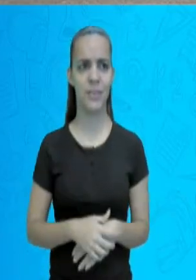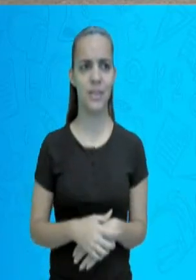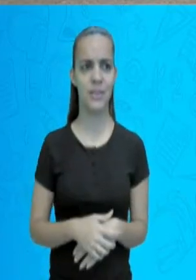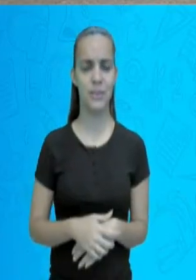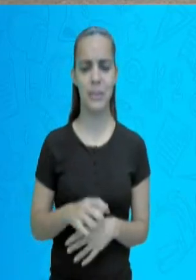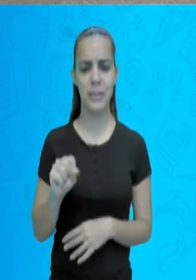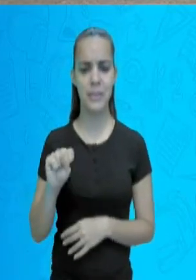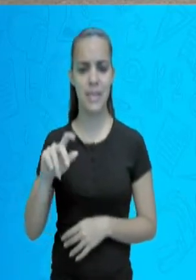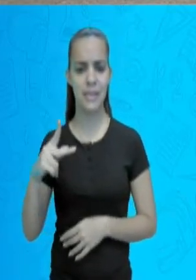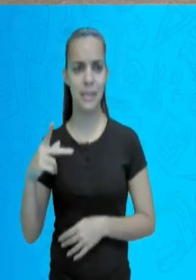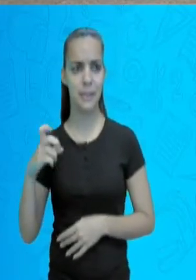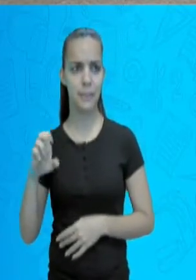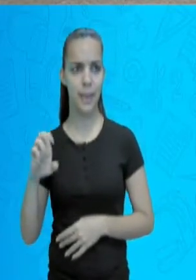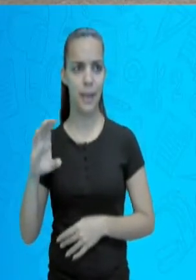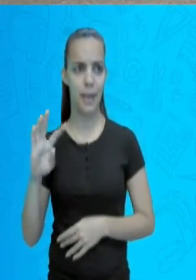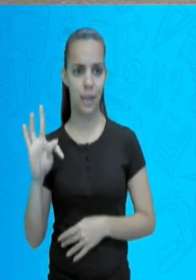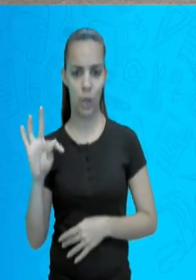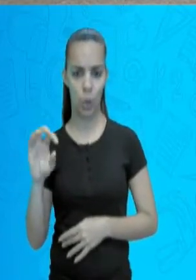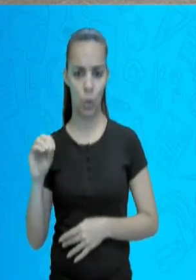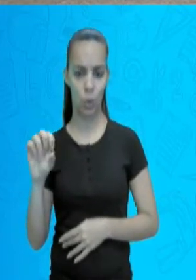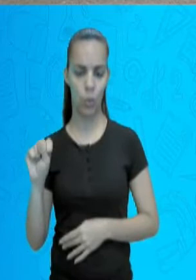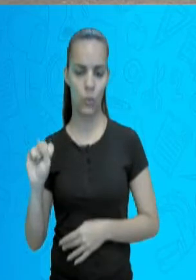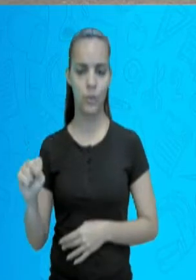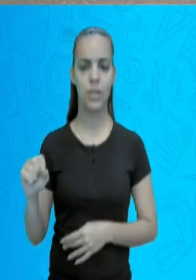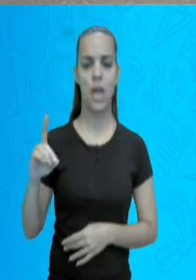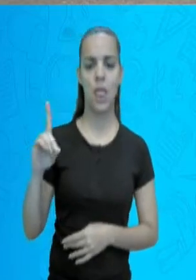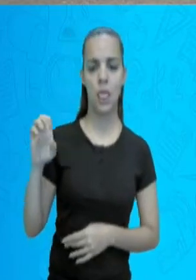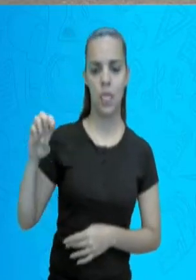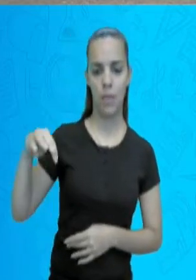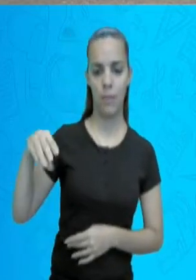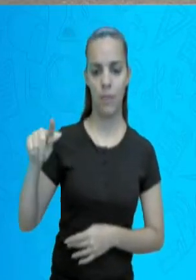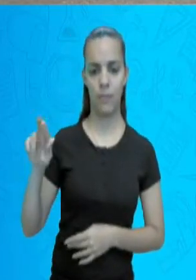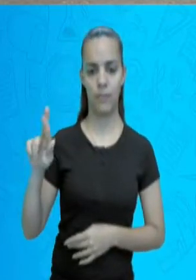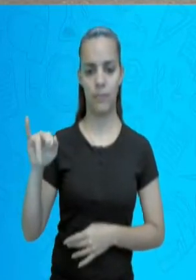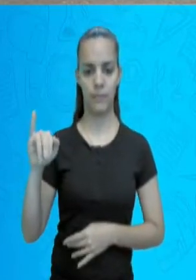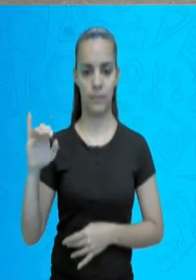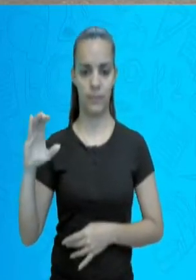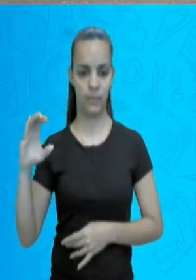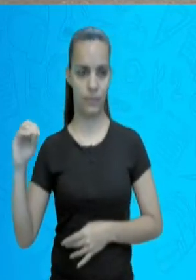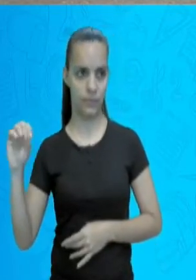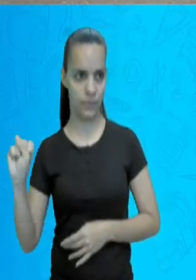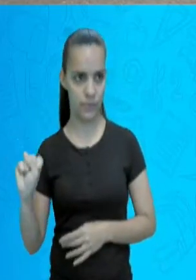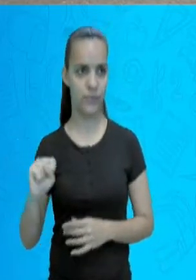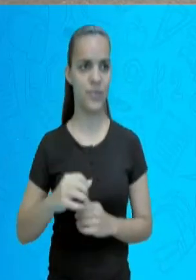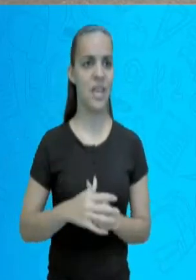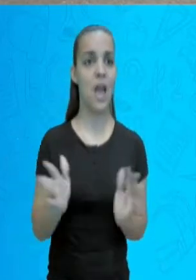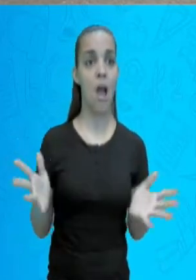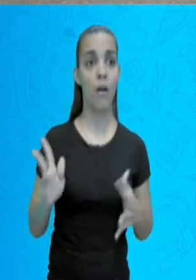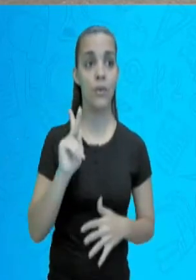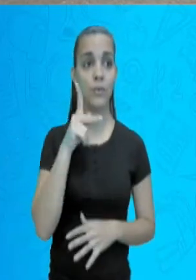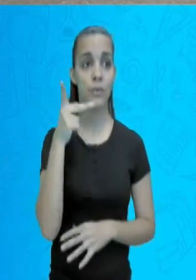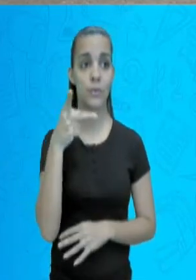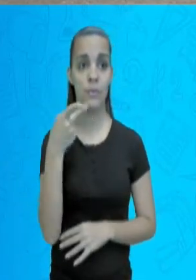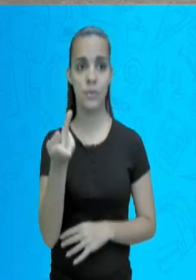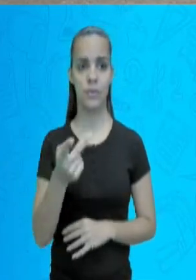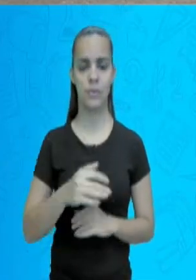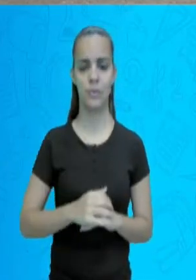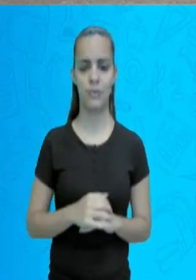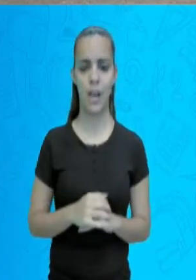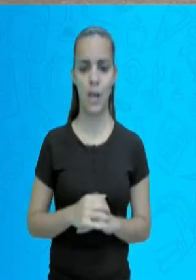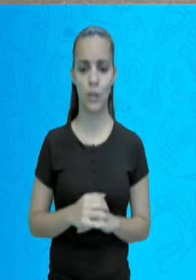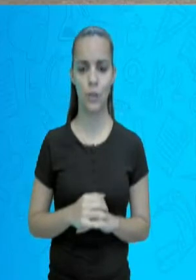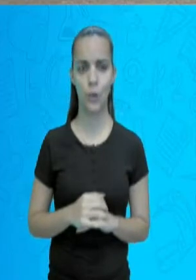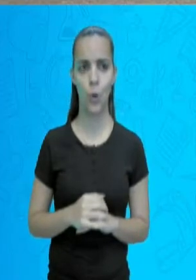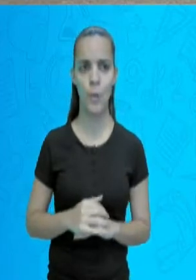aspectos demográficos de uma população e agora nós vamos falar sobre a estrutura